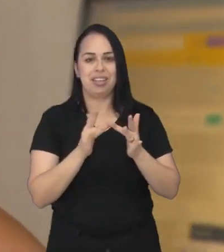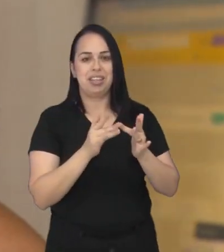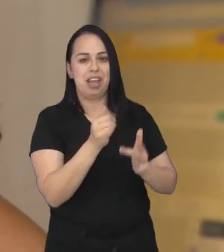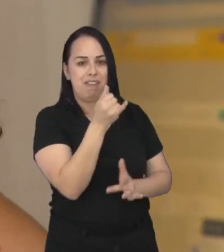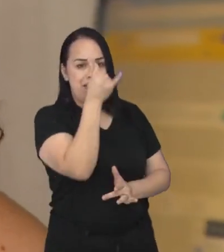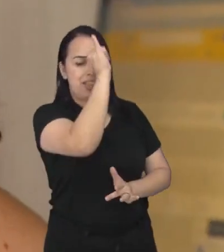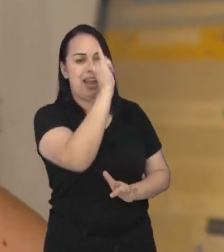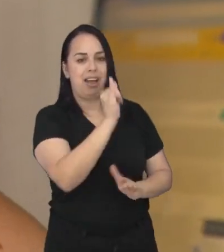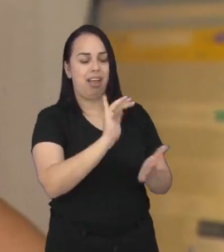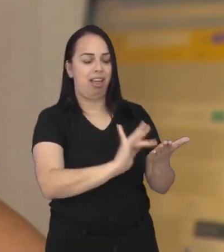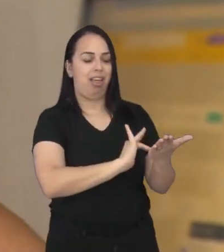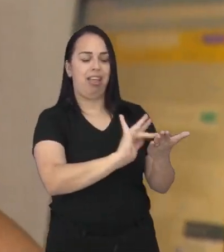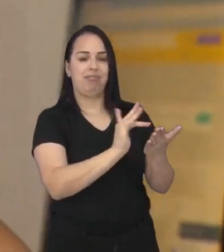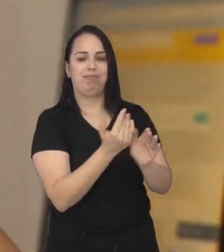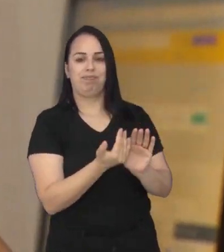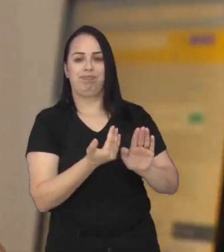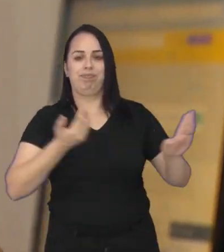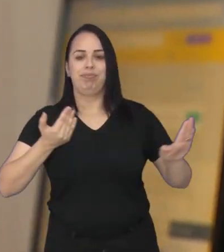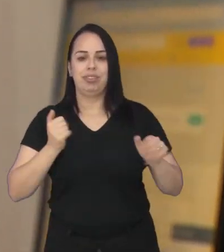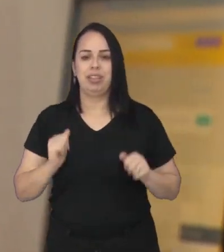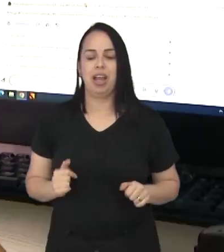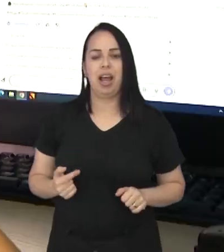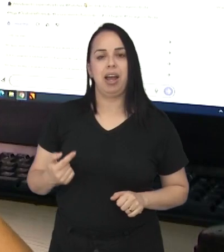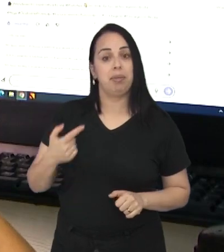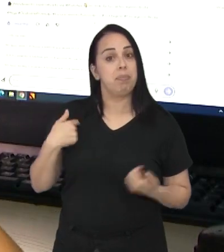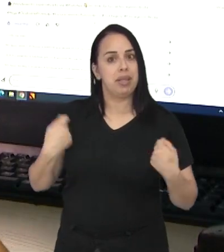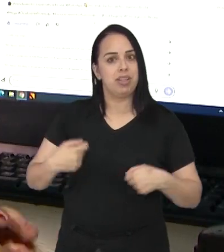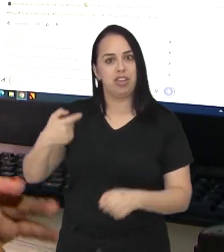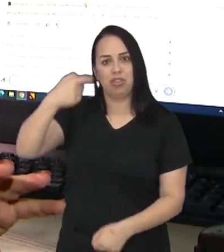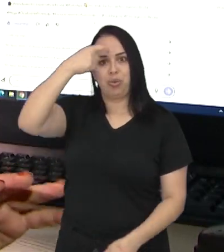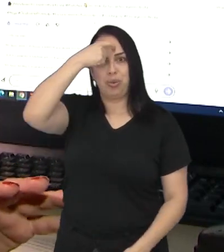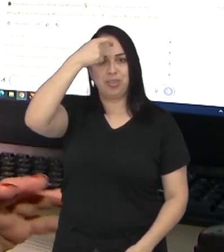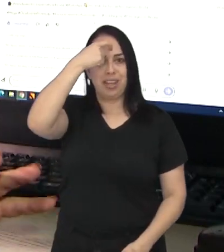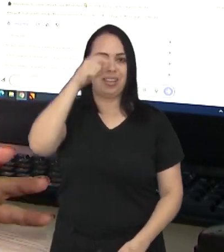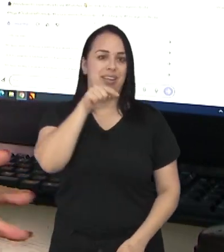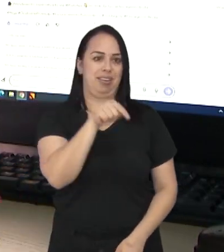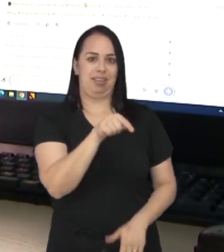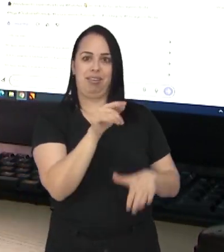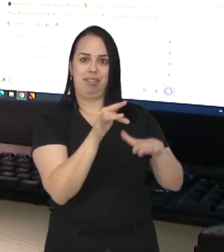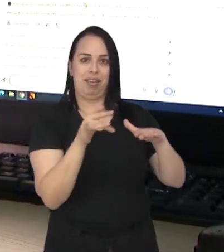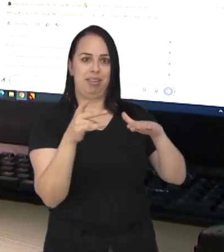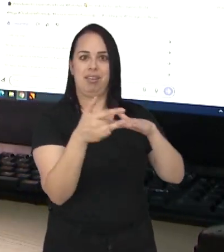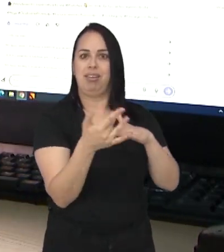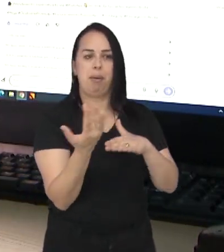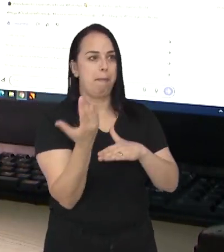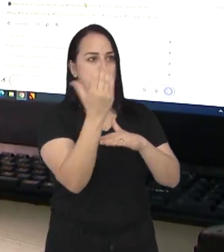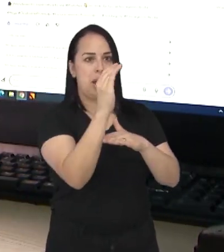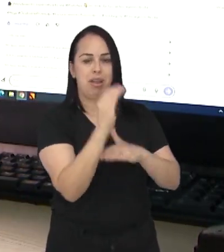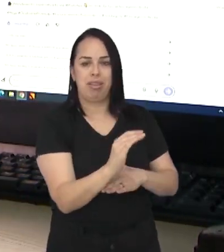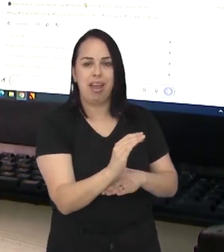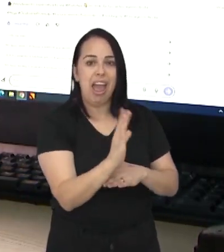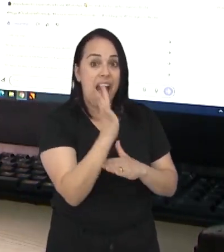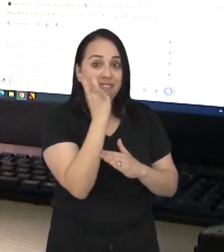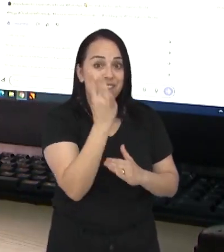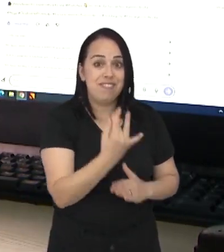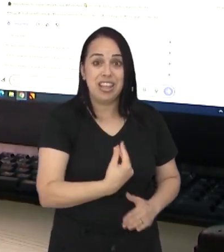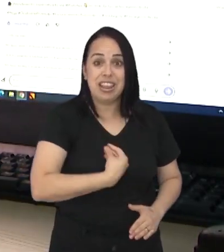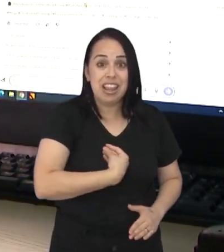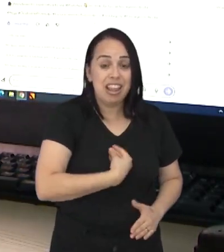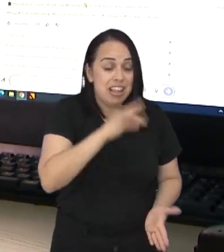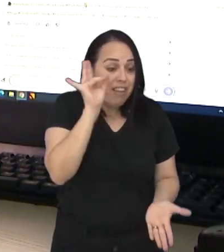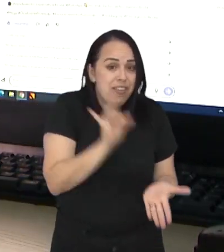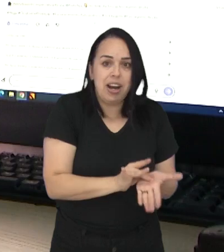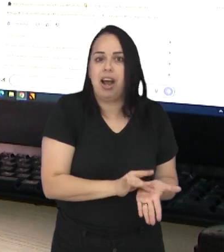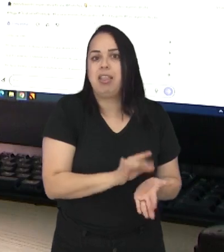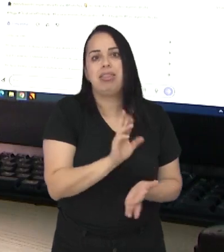vínculos sociais longe das telas. Ter essa consciência de não achar que o que ele vive ali, na timeline